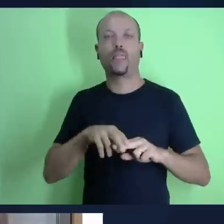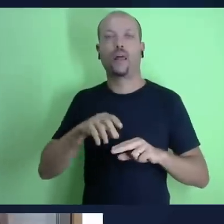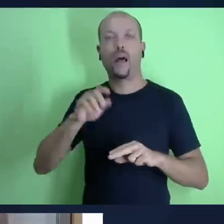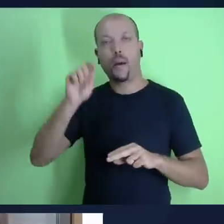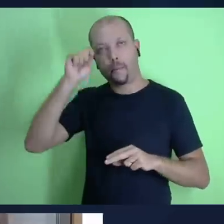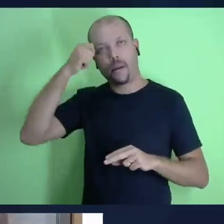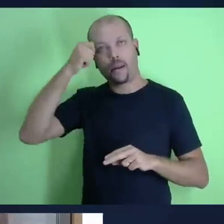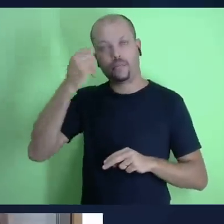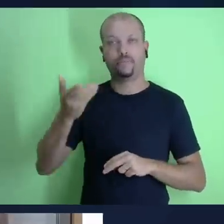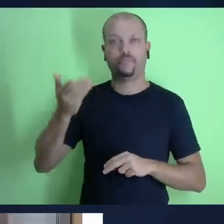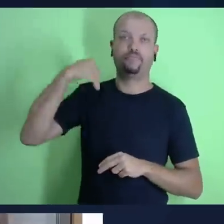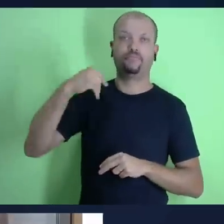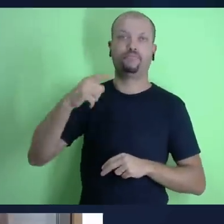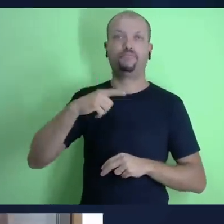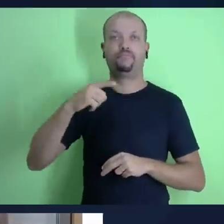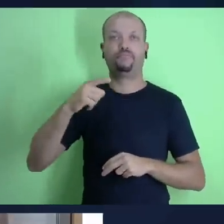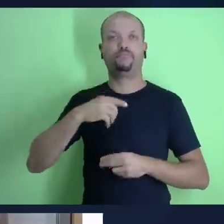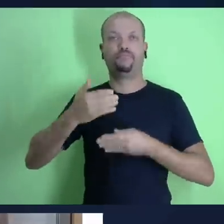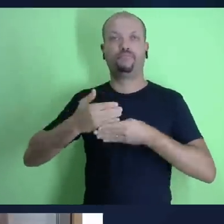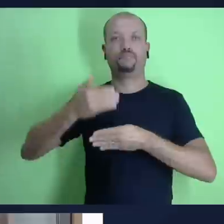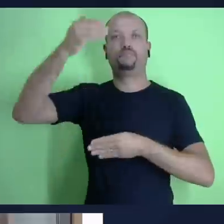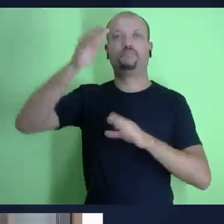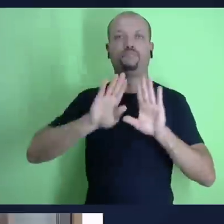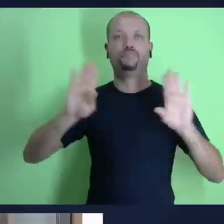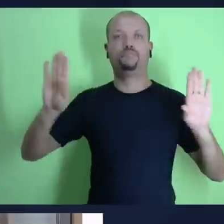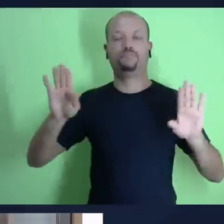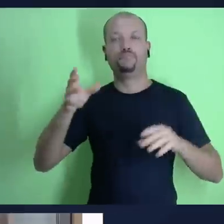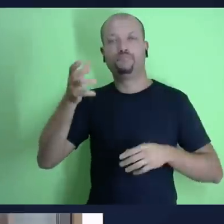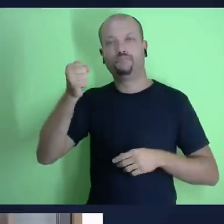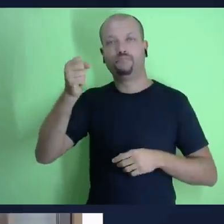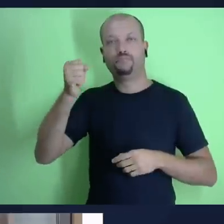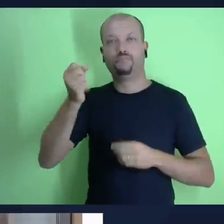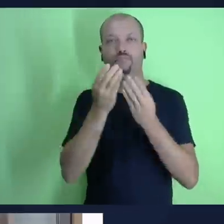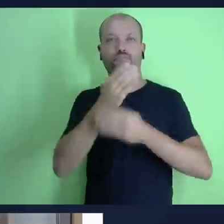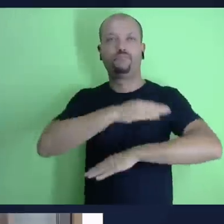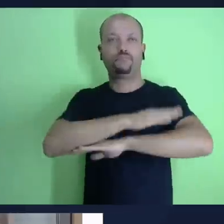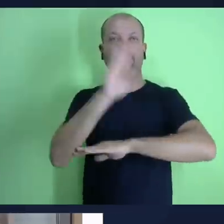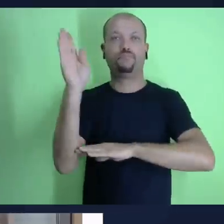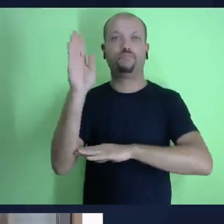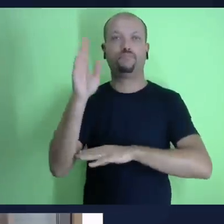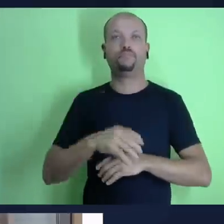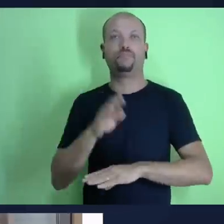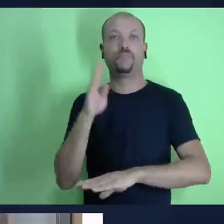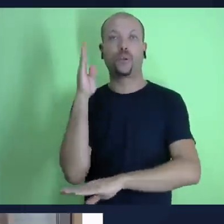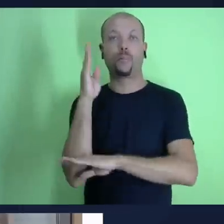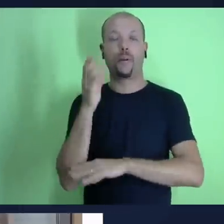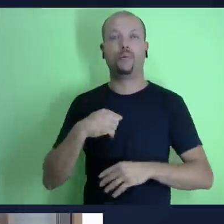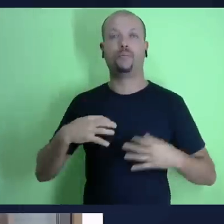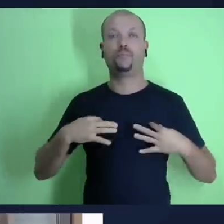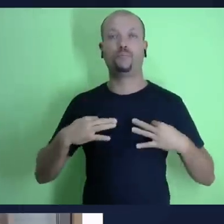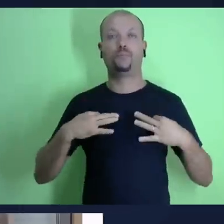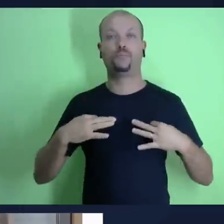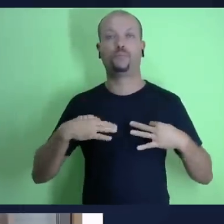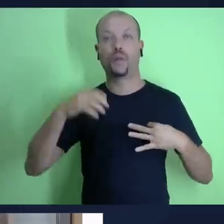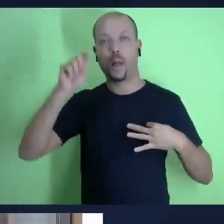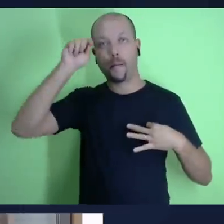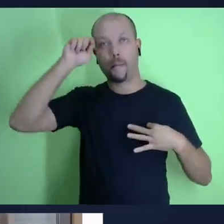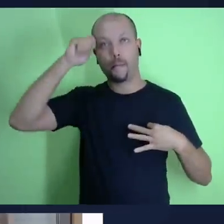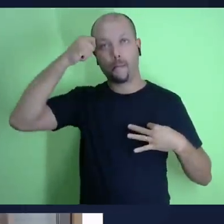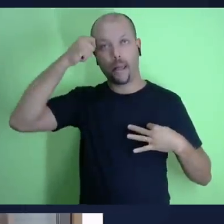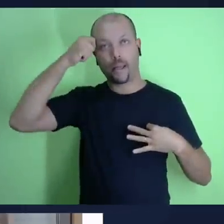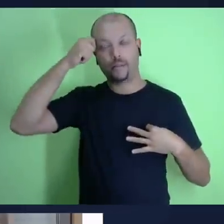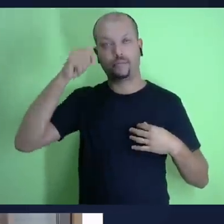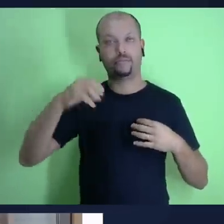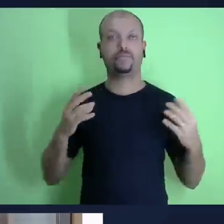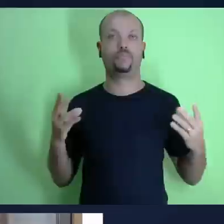meu escritório numa cadeira preta atrás de mim tem uma parede branca com uma janela de madeira e eu estou vestindo